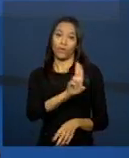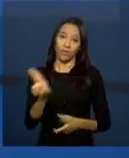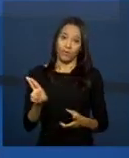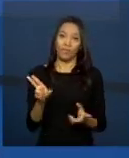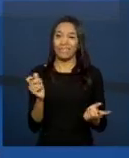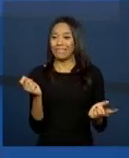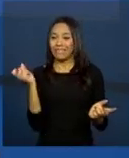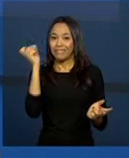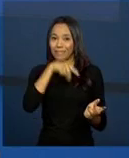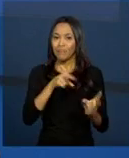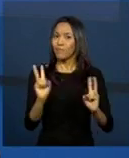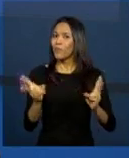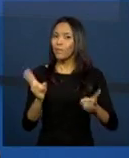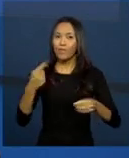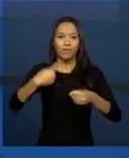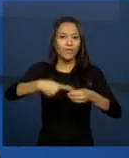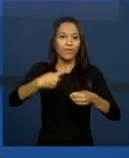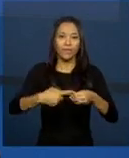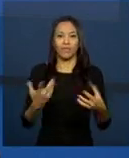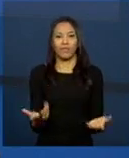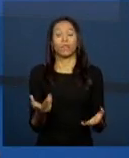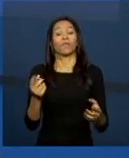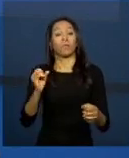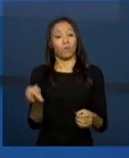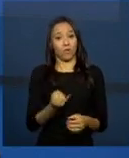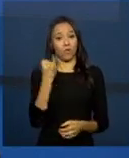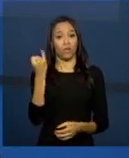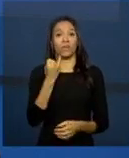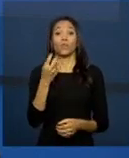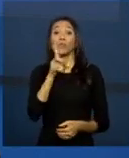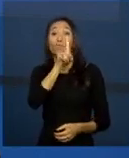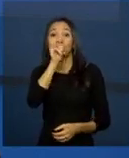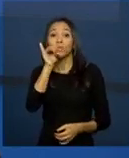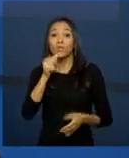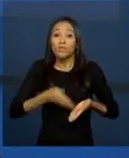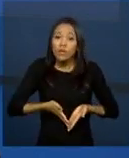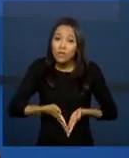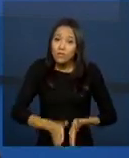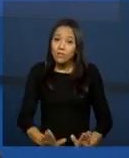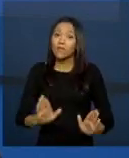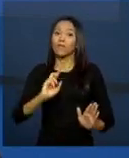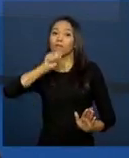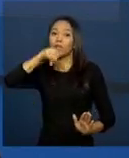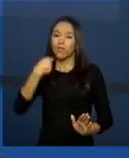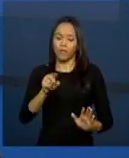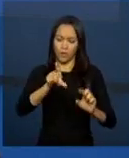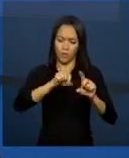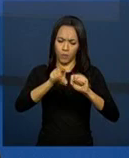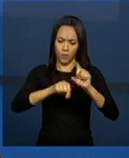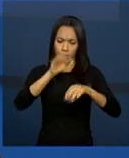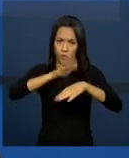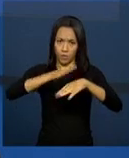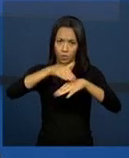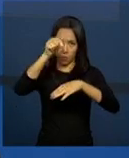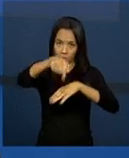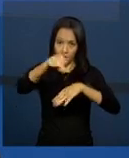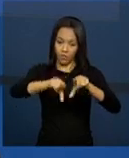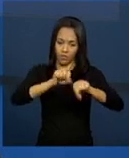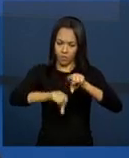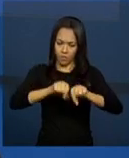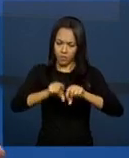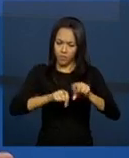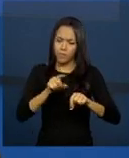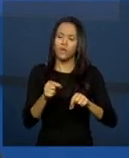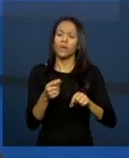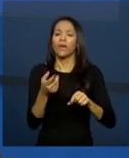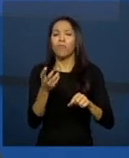no mesmo município. Então, ele também traz a data de nascimento. Então, você pode selecionar a pessoa pelo nome, conferindo pela data